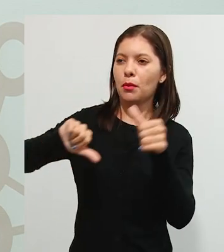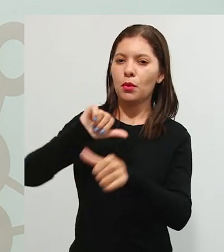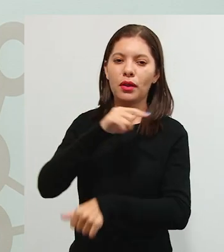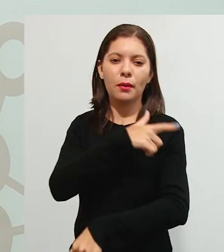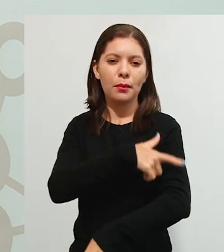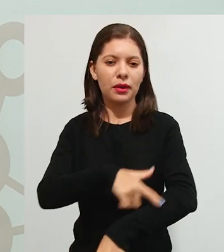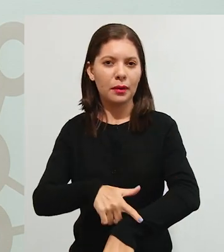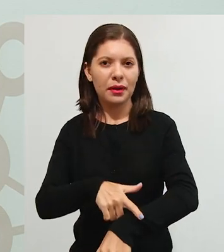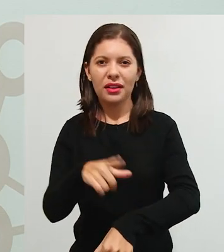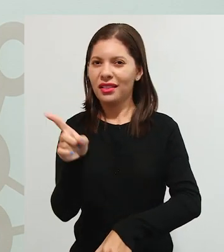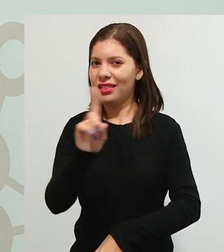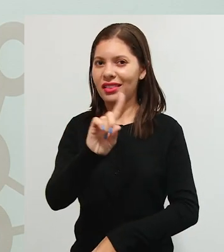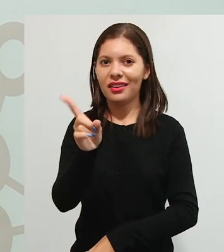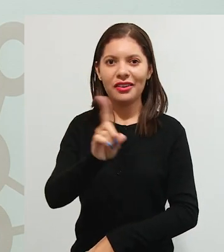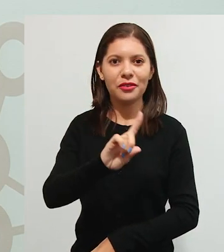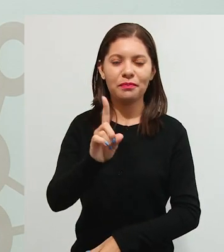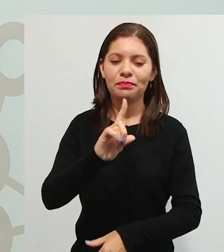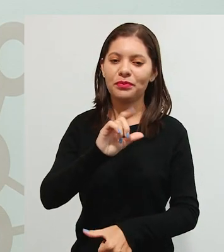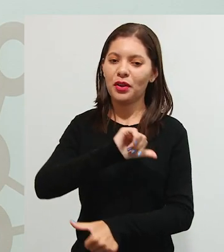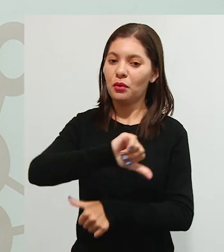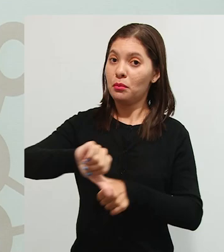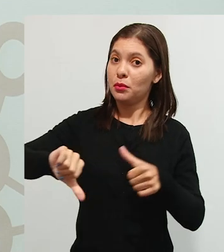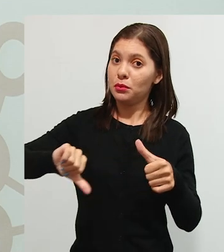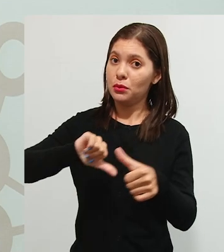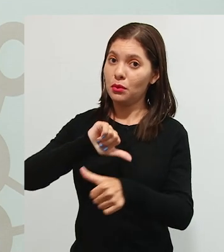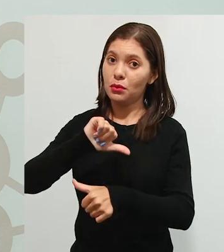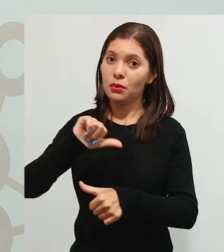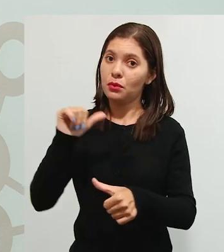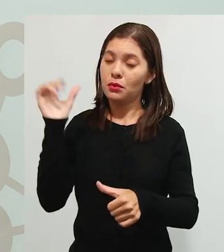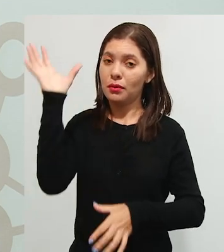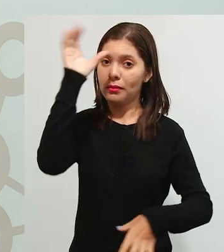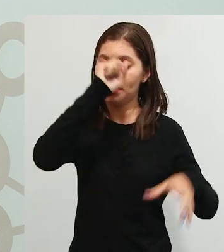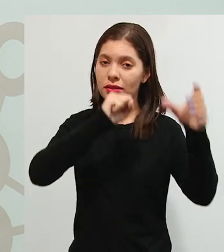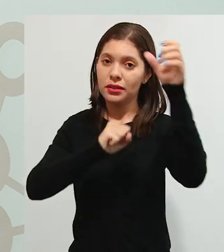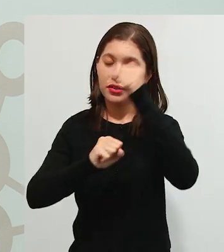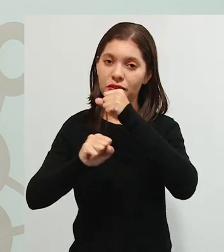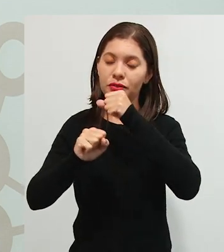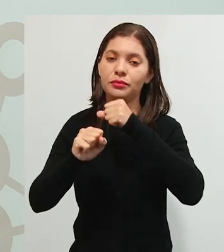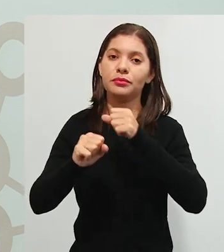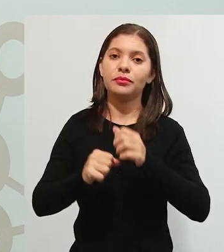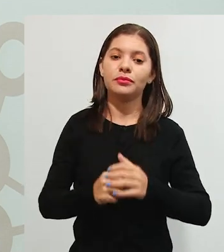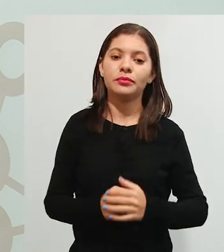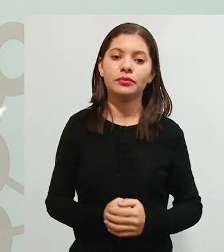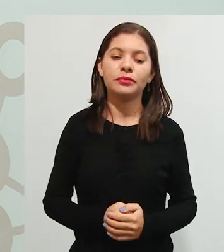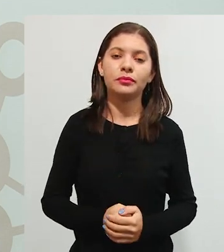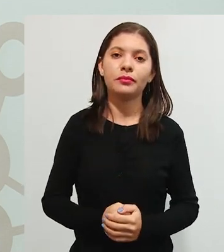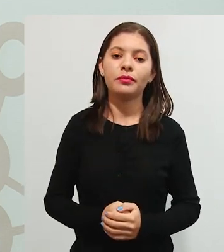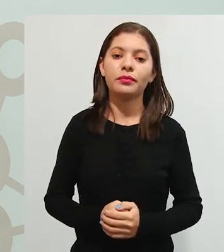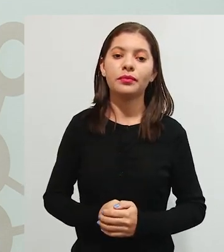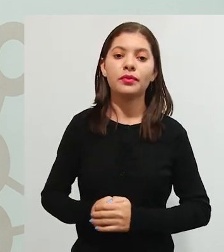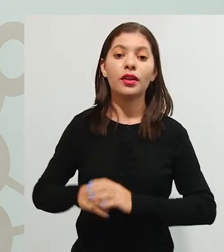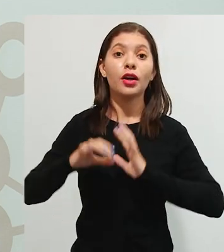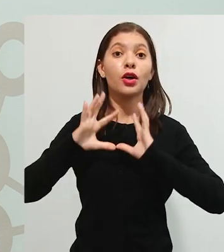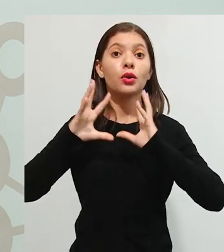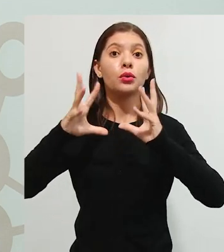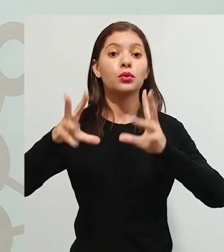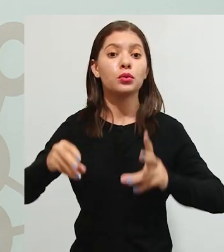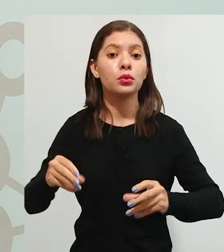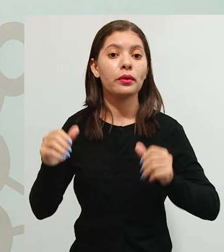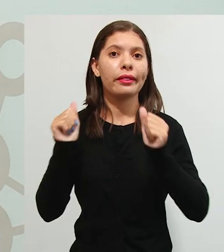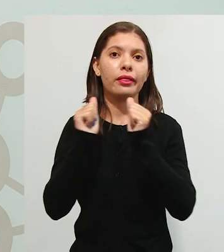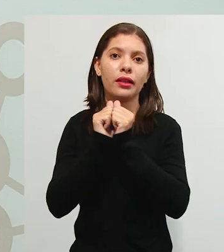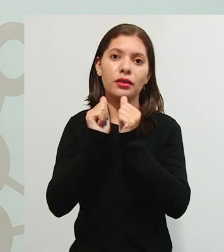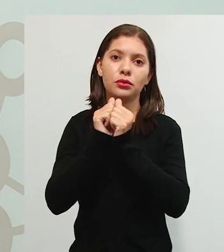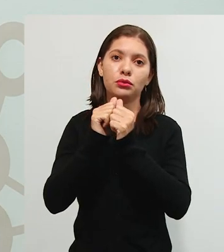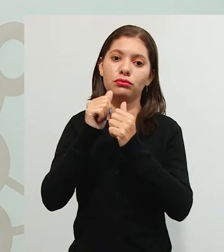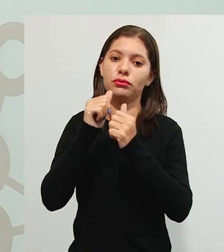é essa mais a concepção que se tem de aprendizagem como mudança de comportamento, mas que tudo isso convive em